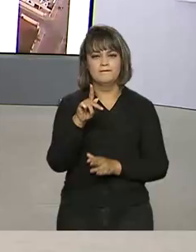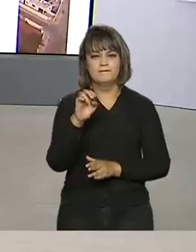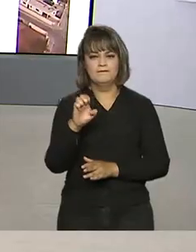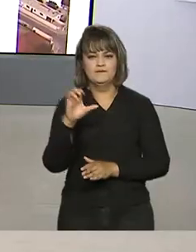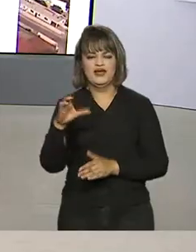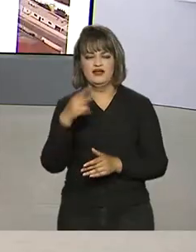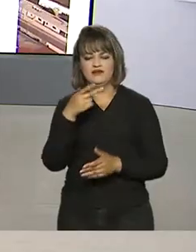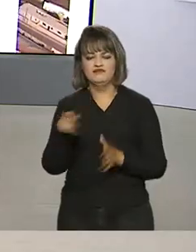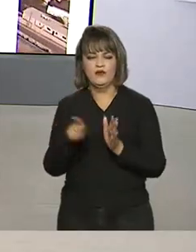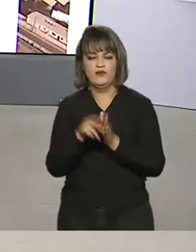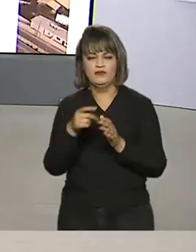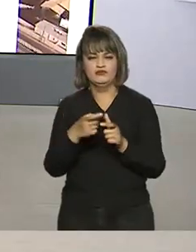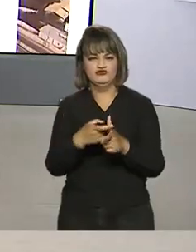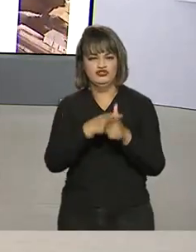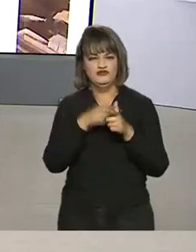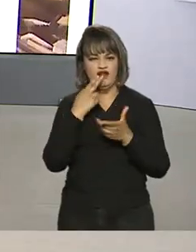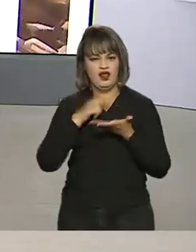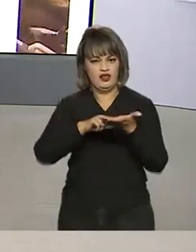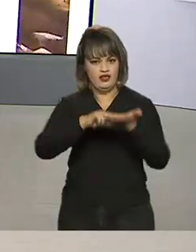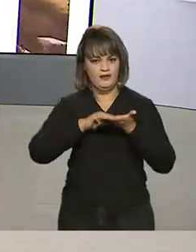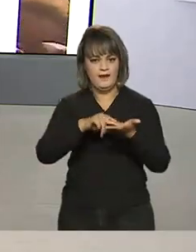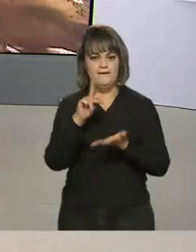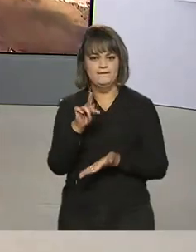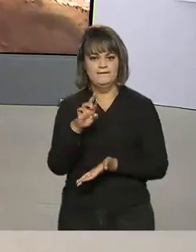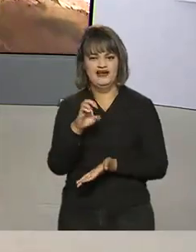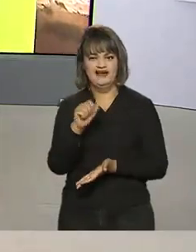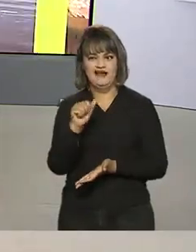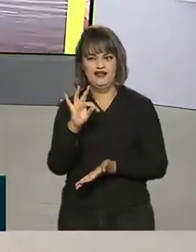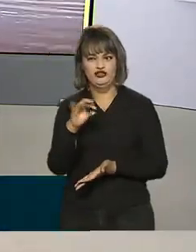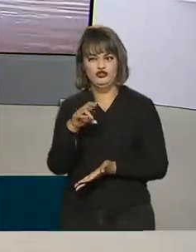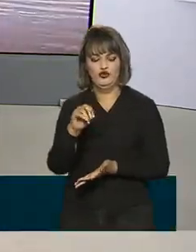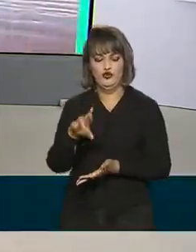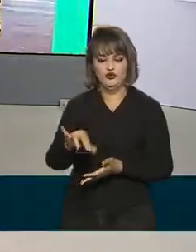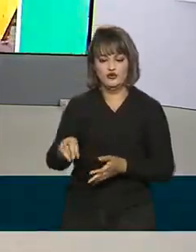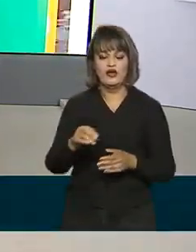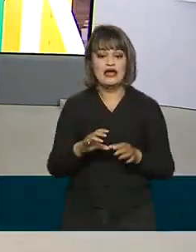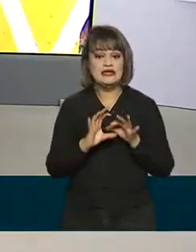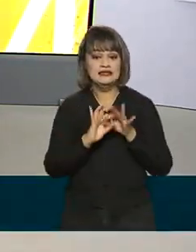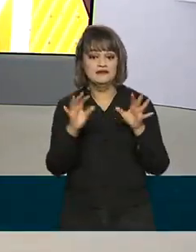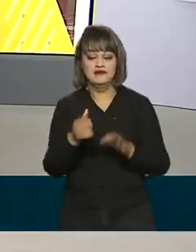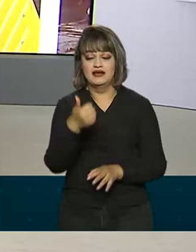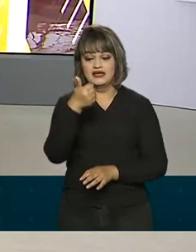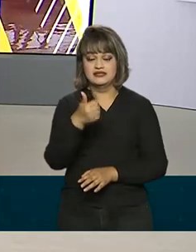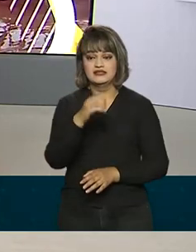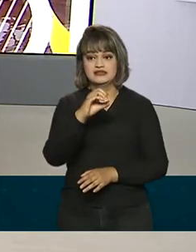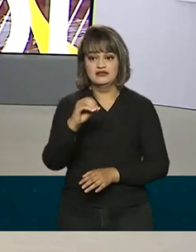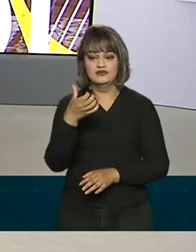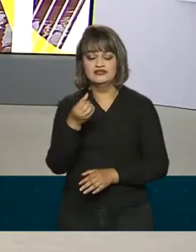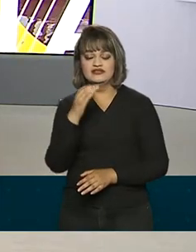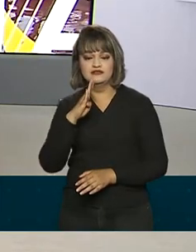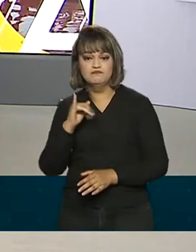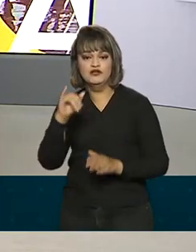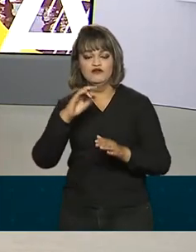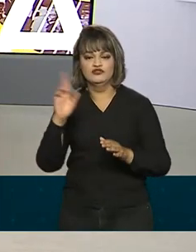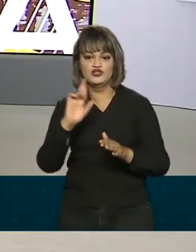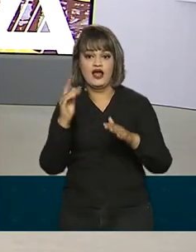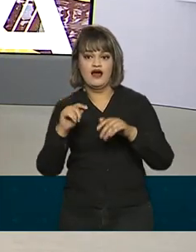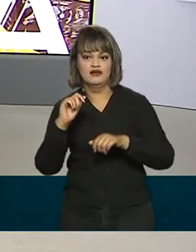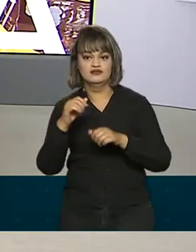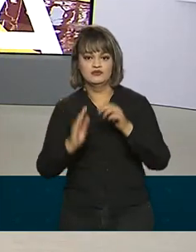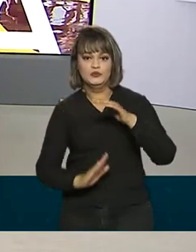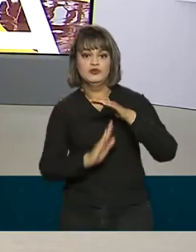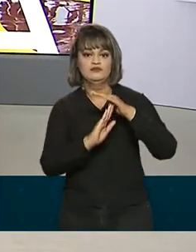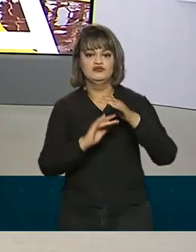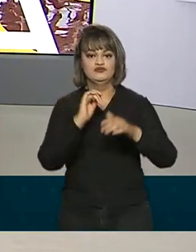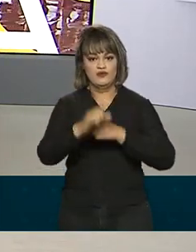Precatórios. A proposta abre um espaço de 106 bilhões de reais no teto de gastos do ano que vem. A